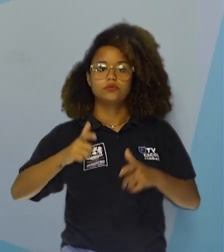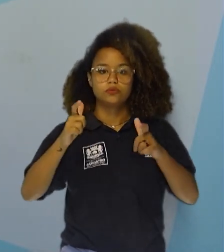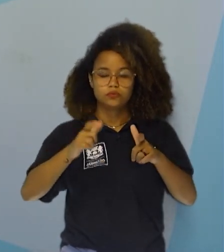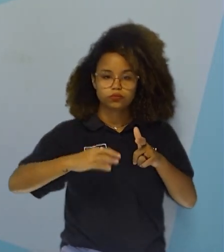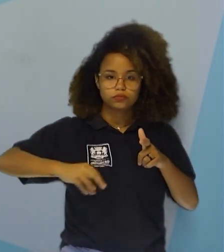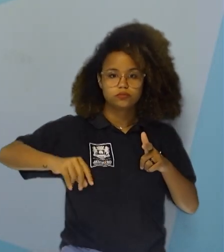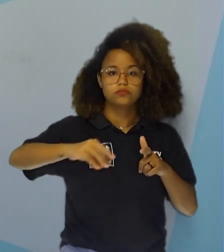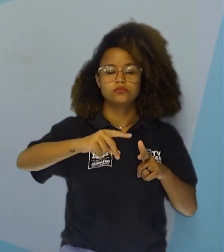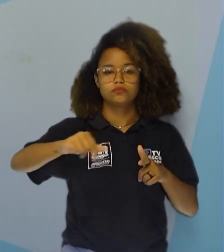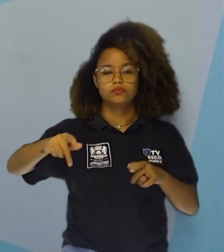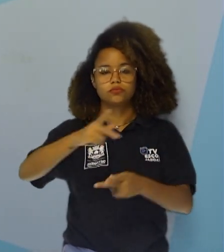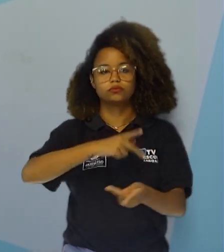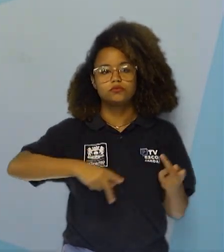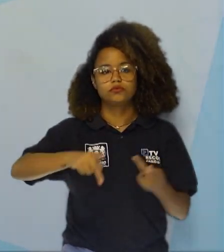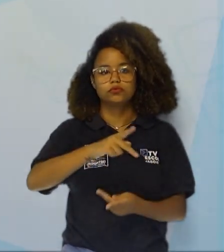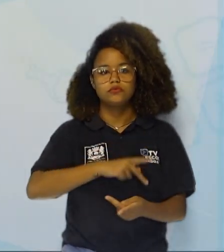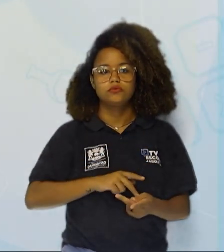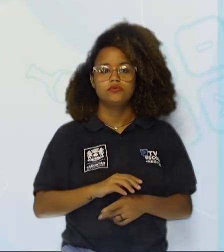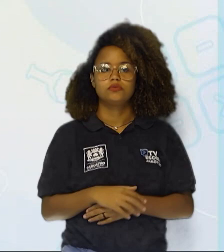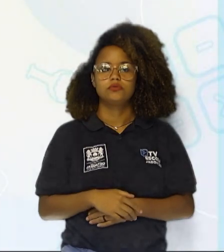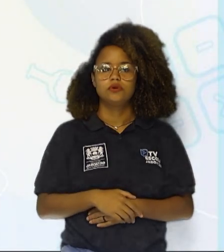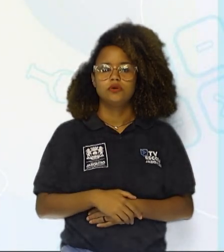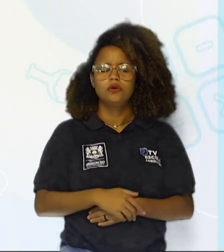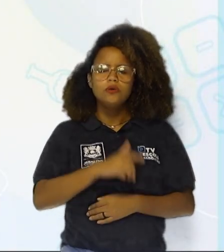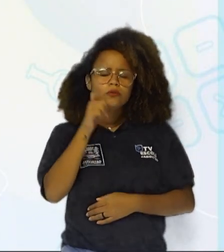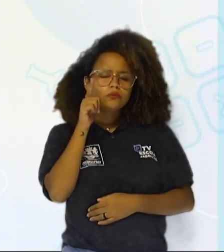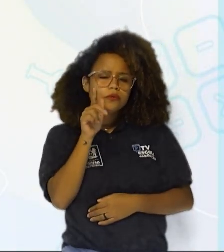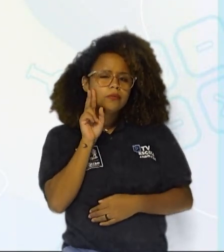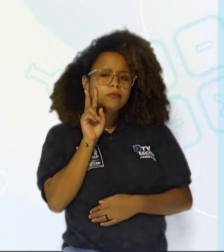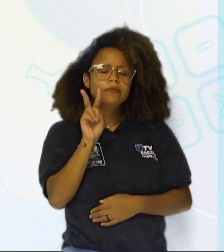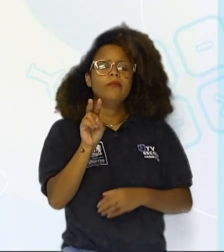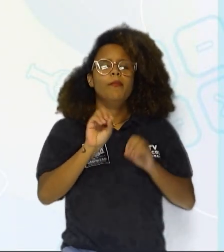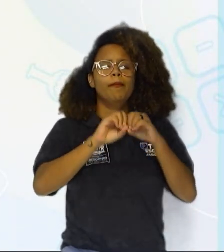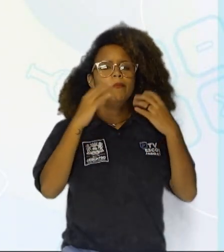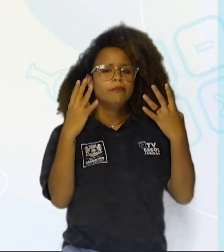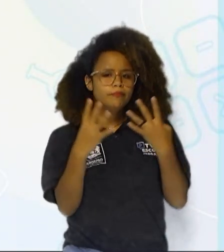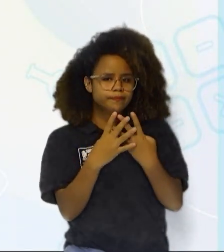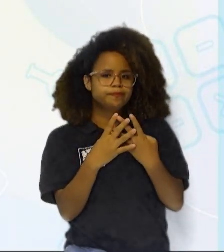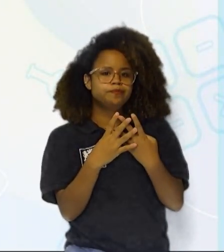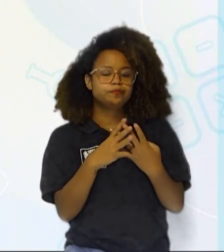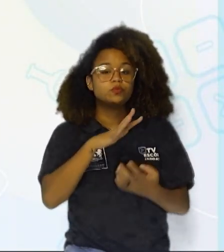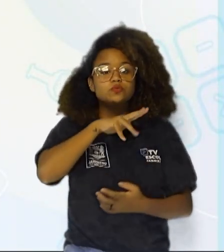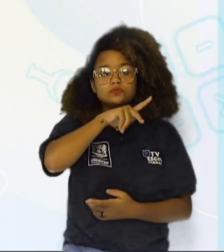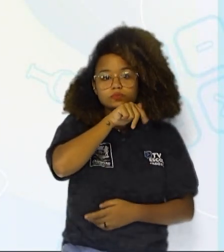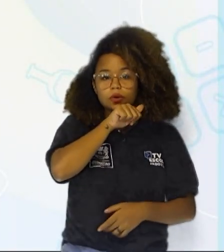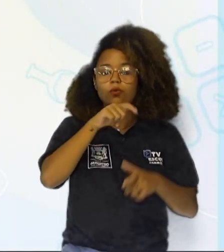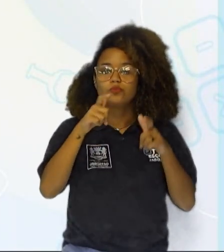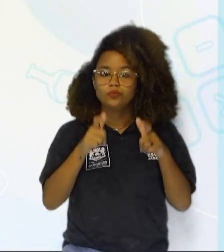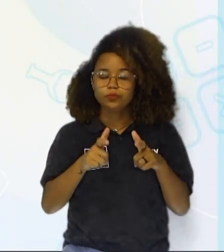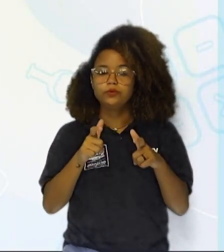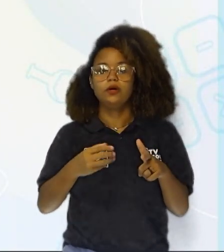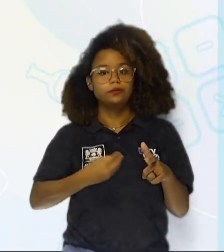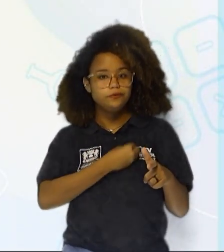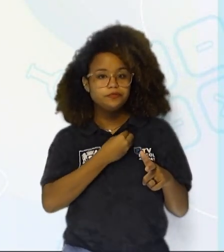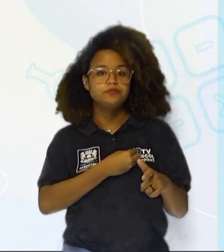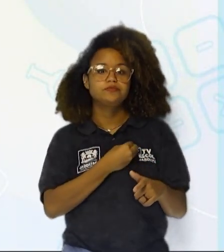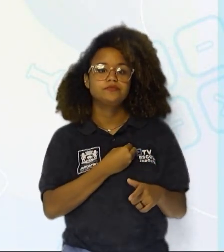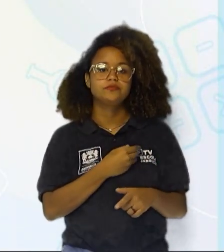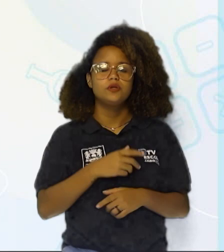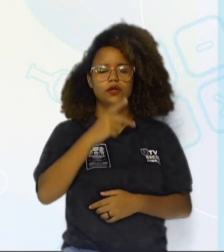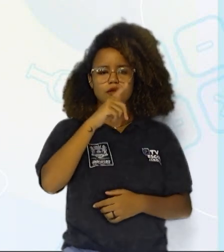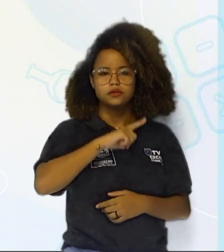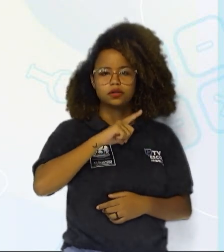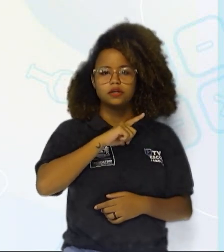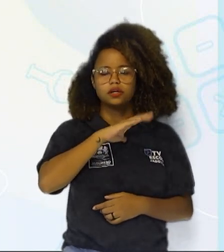Então, a gente consegue ver nesse slide o animal no seu habitat. Então, nós temos aí a caça